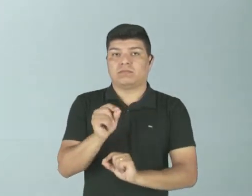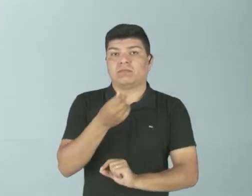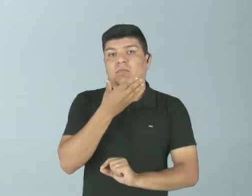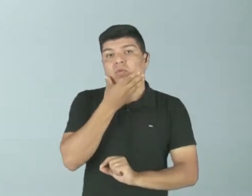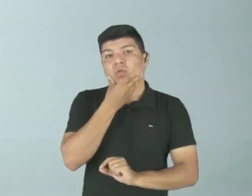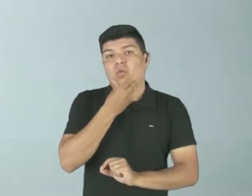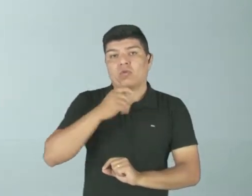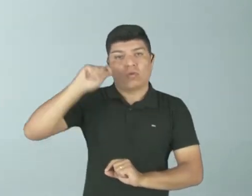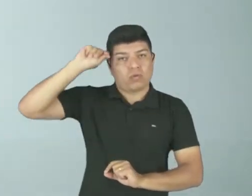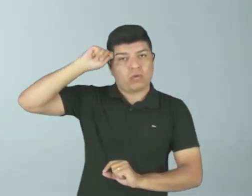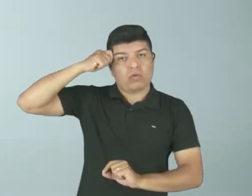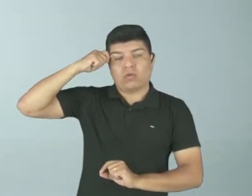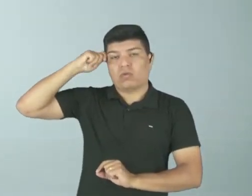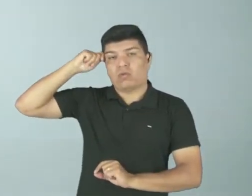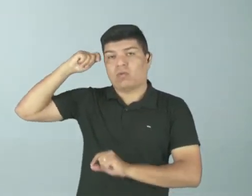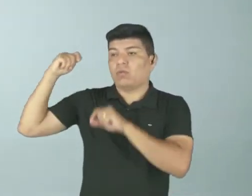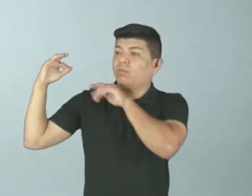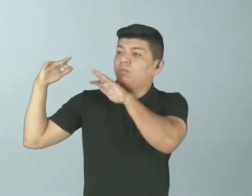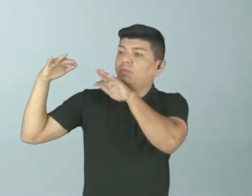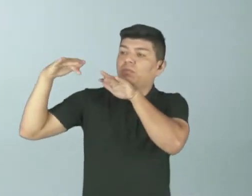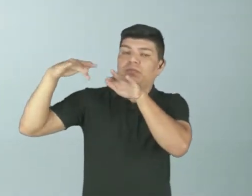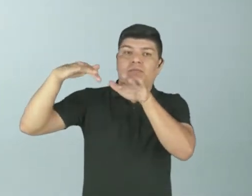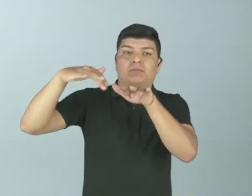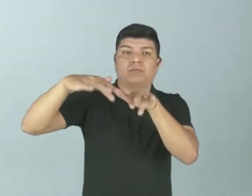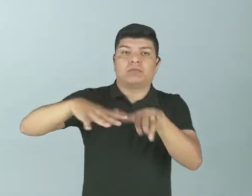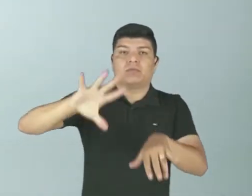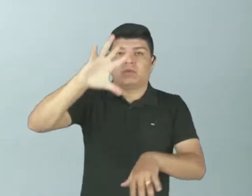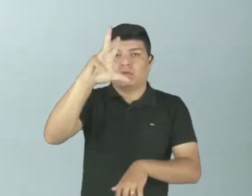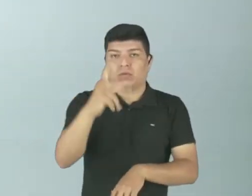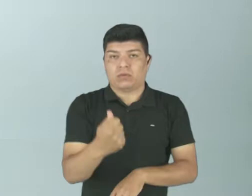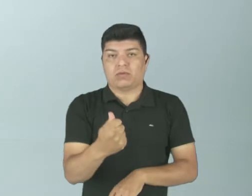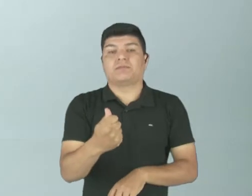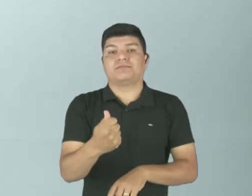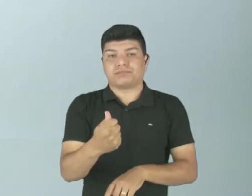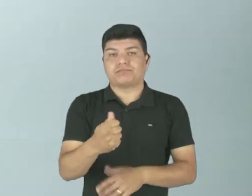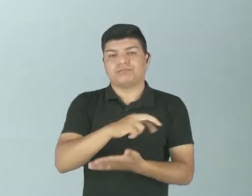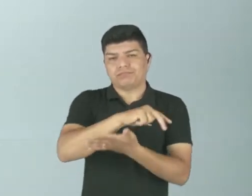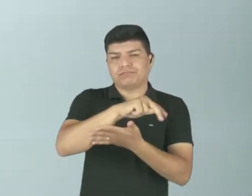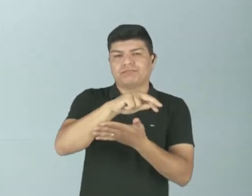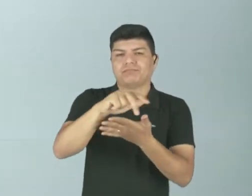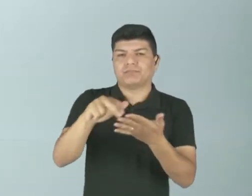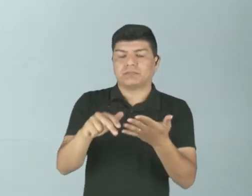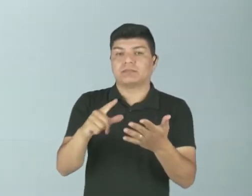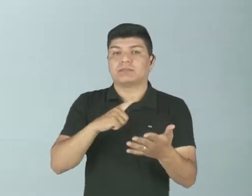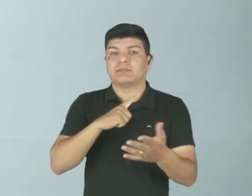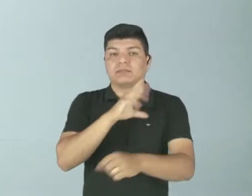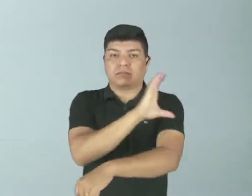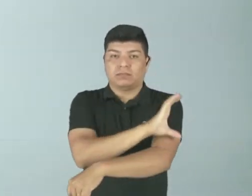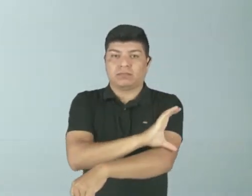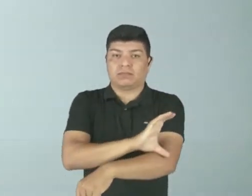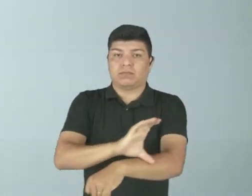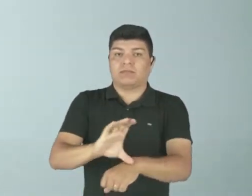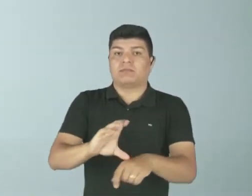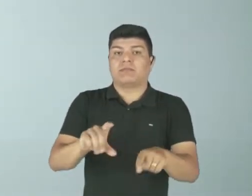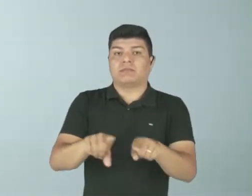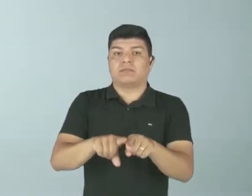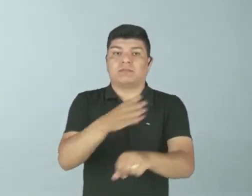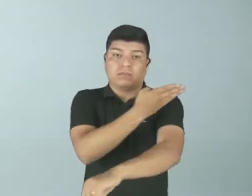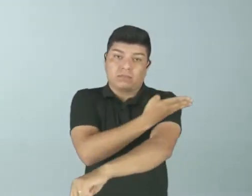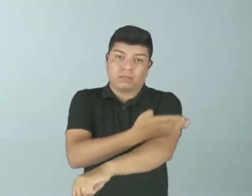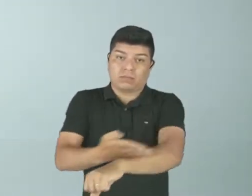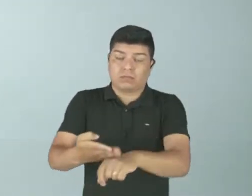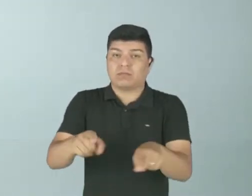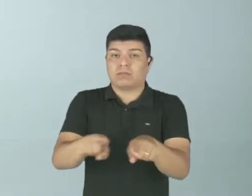negro, vindo da África, de diversas partes da África, que tinha também as suas culturas, a sua tradição